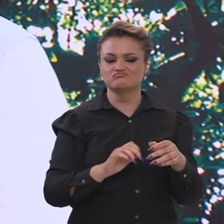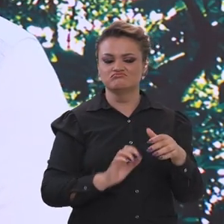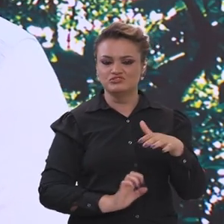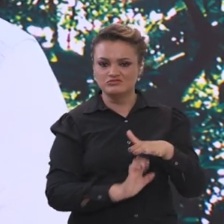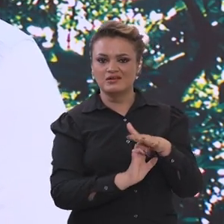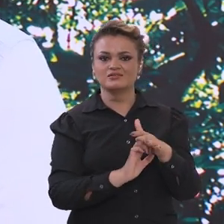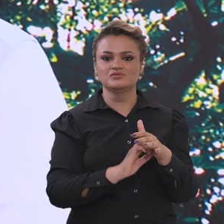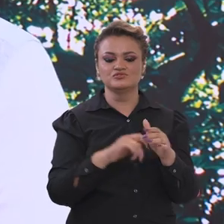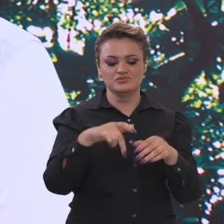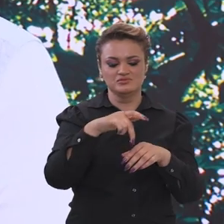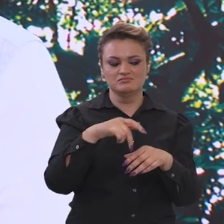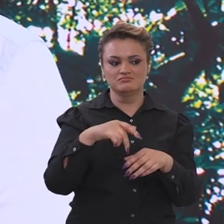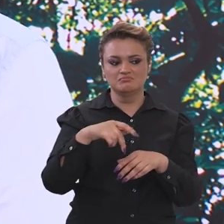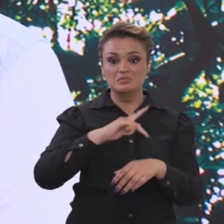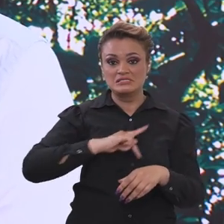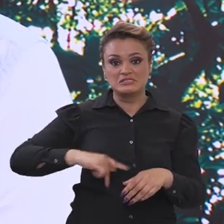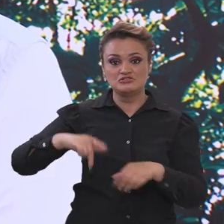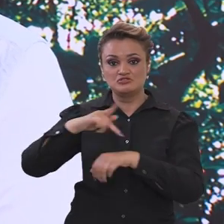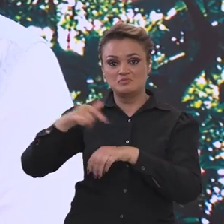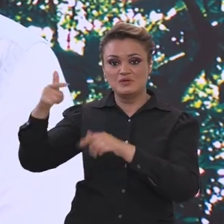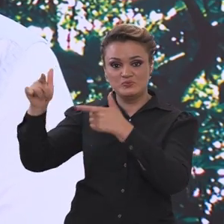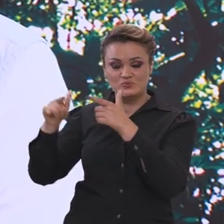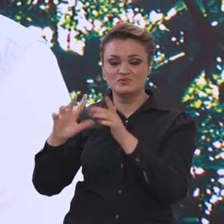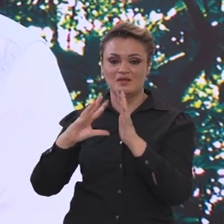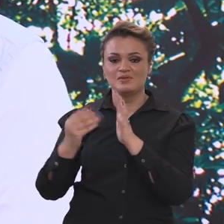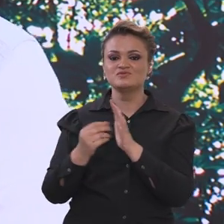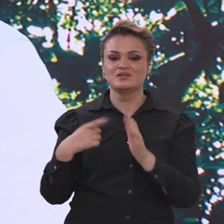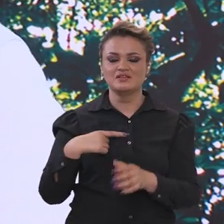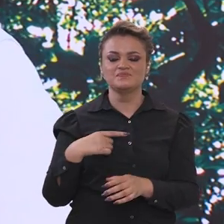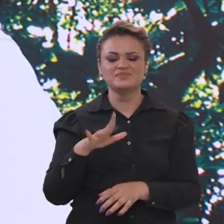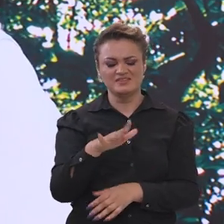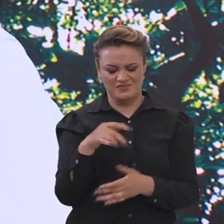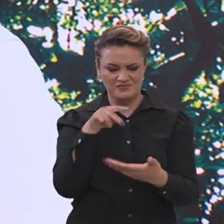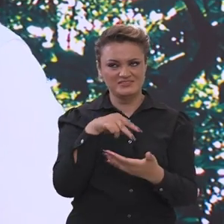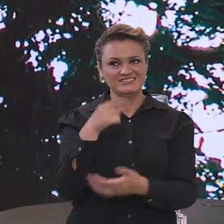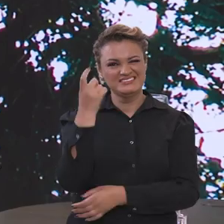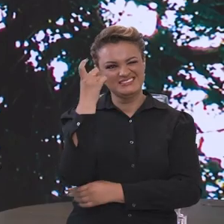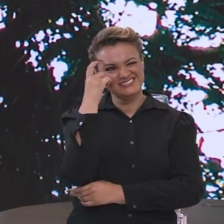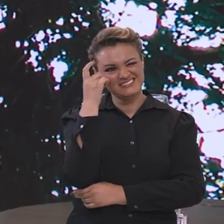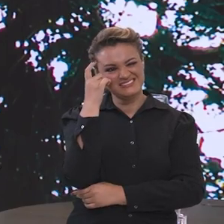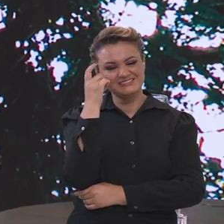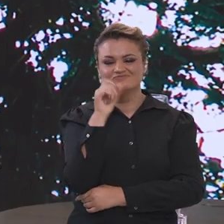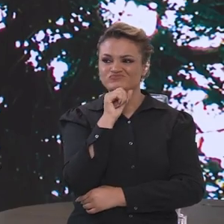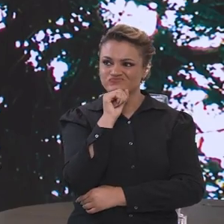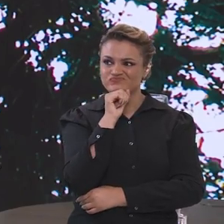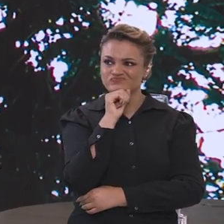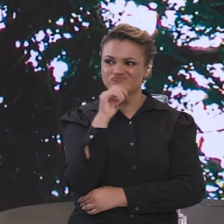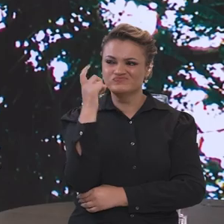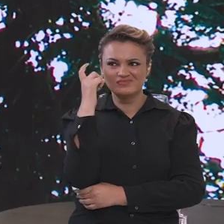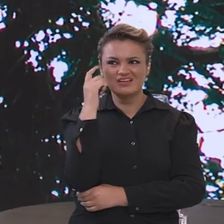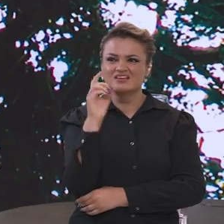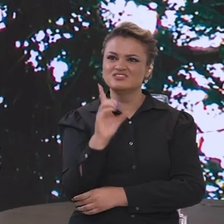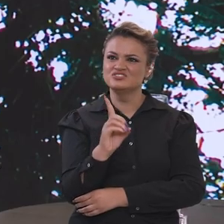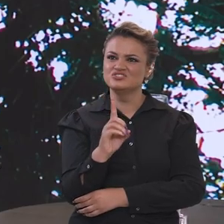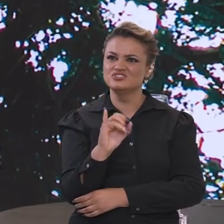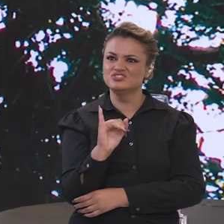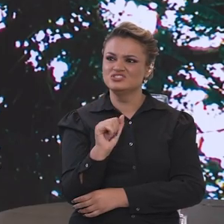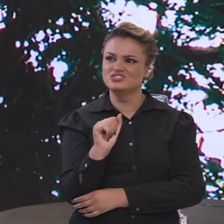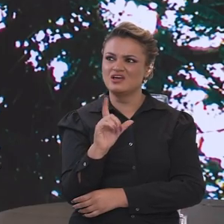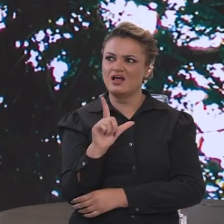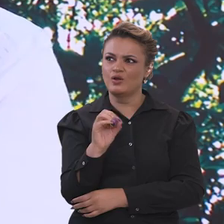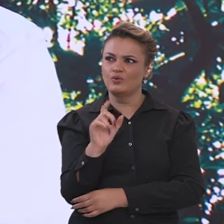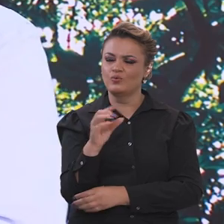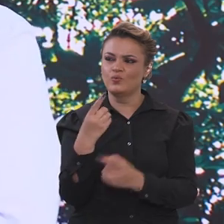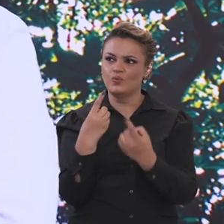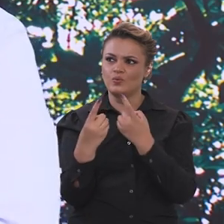dos países amazônicos. E nós... Aquilo ficou martelando na minha cabeça. Achei o nome bonito. Começou Diálogos da